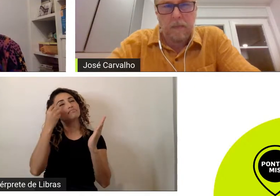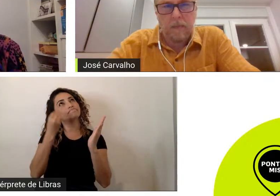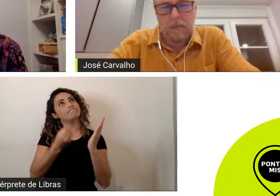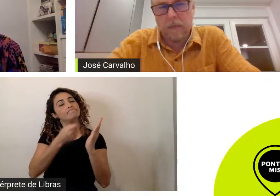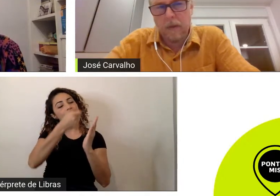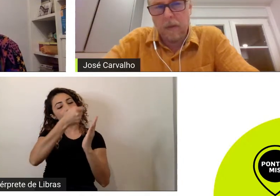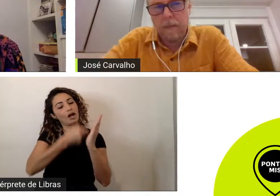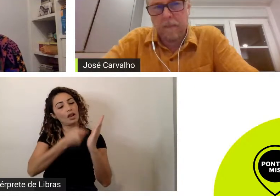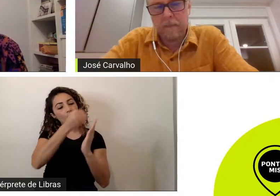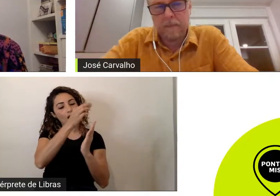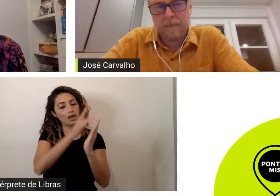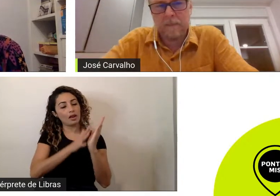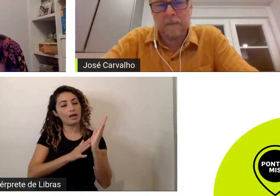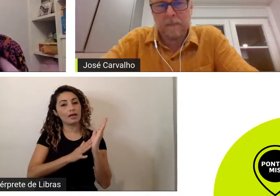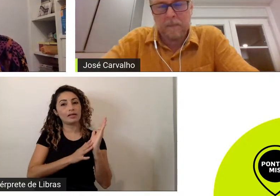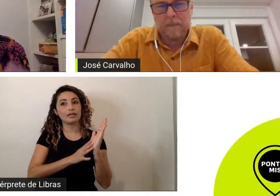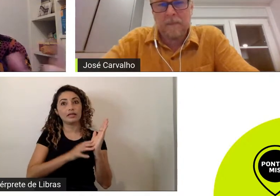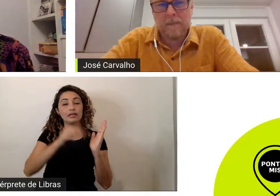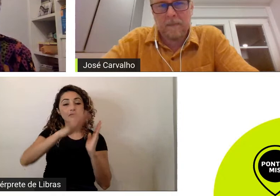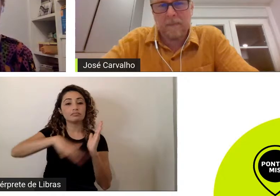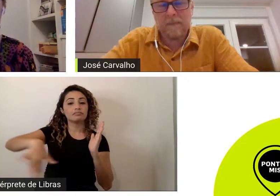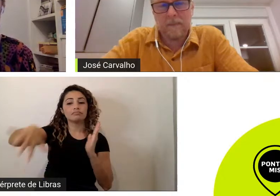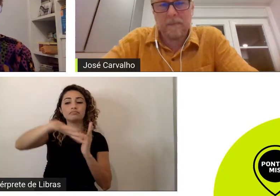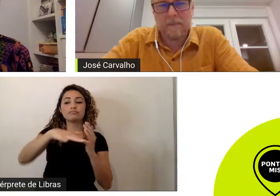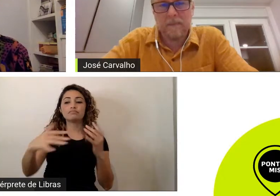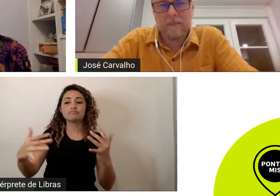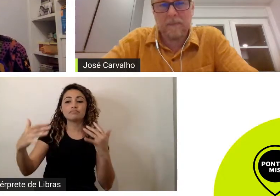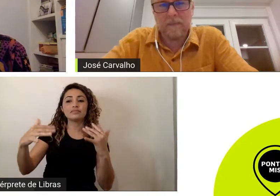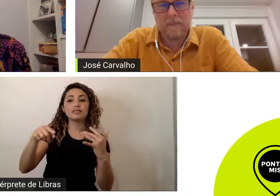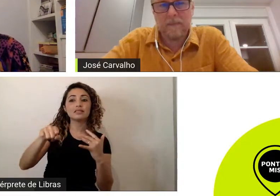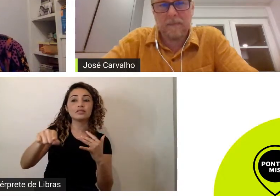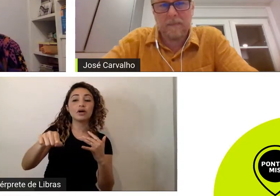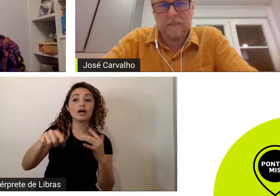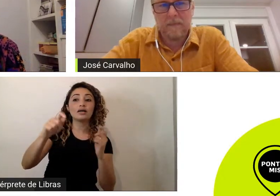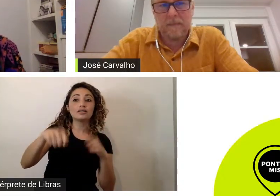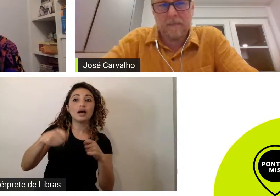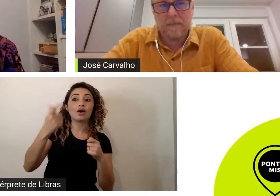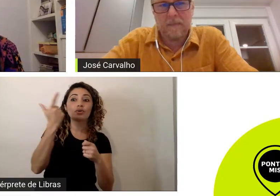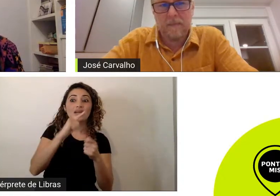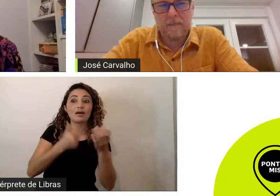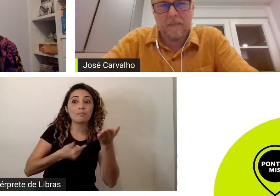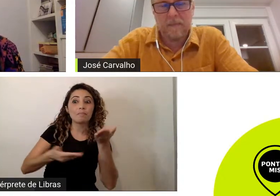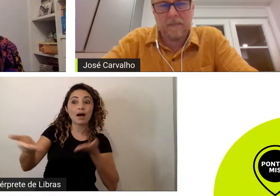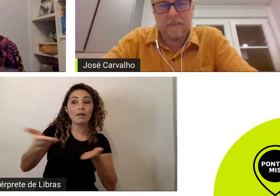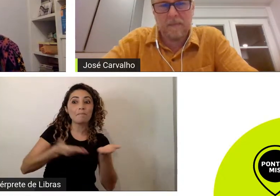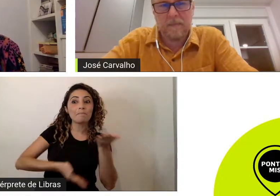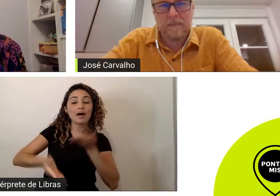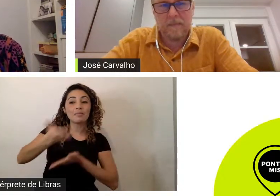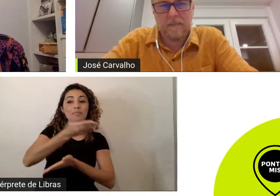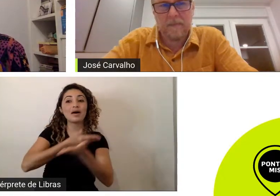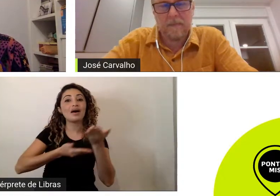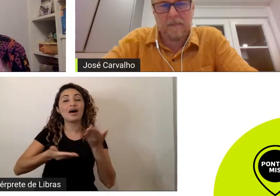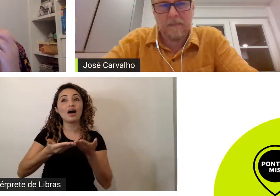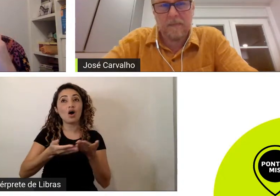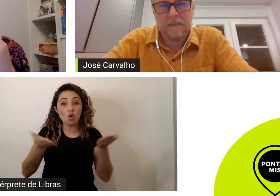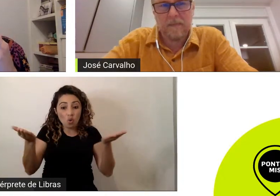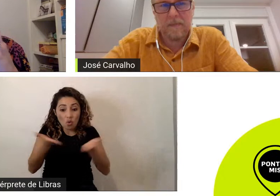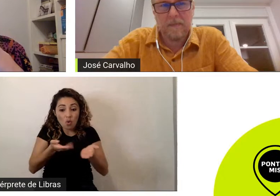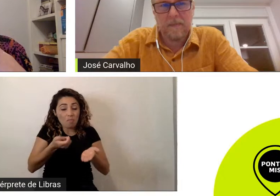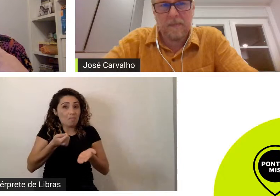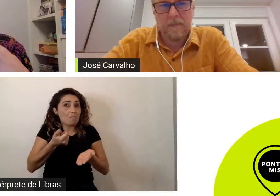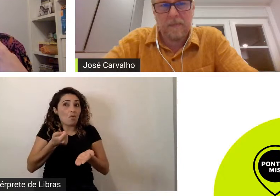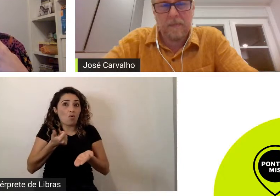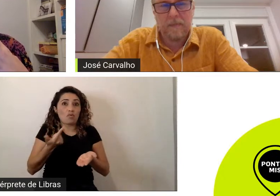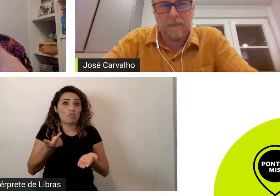traz o público traz a sua audiência para interagir com a obra é algo também que pouco a gente vê hoje em dia né